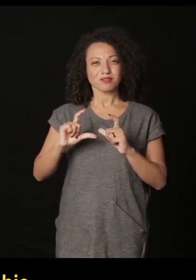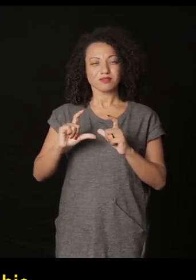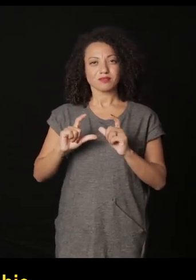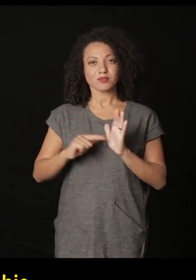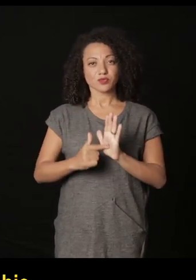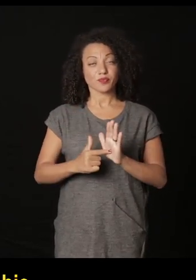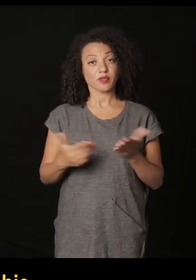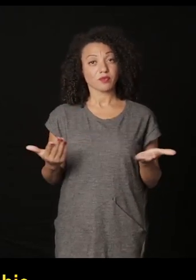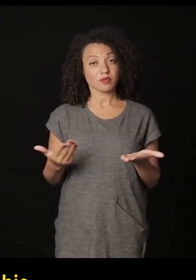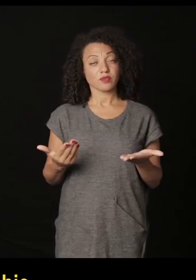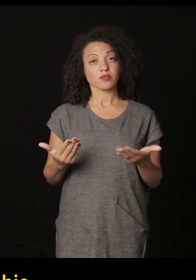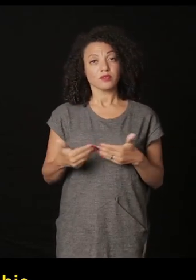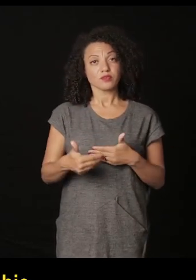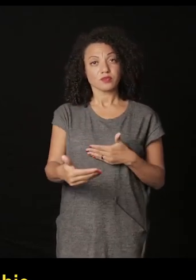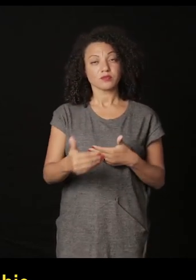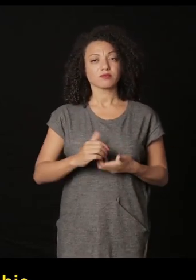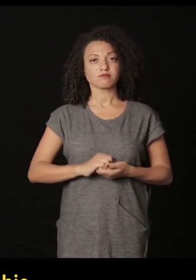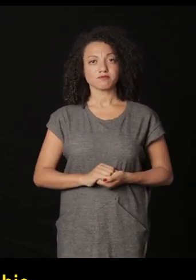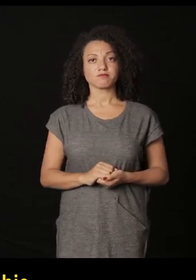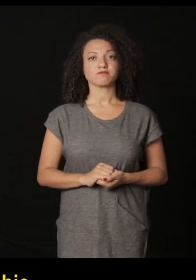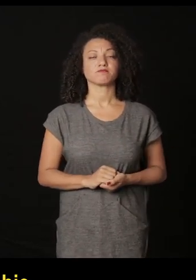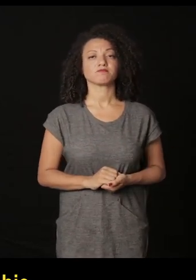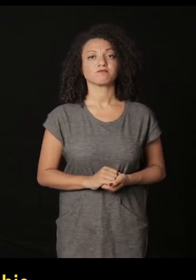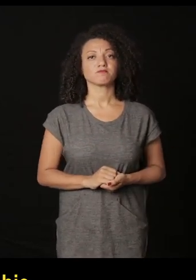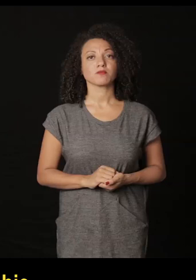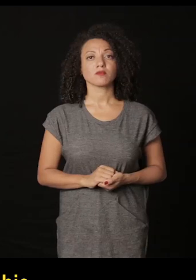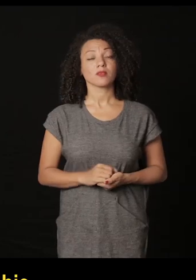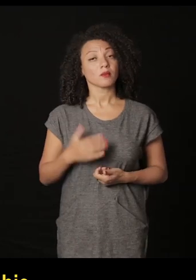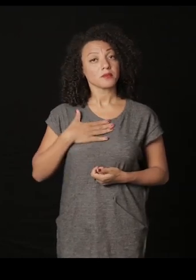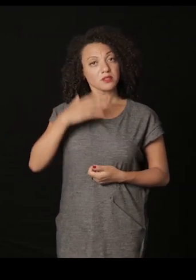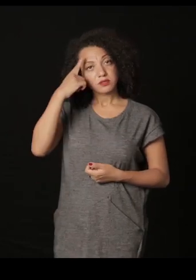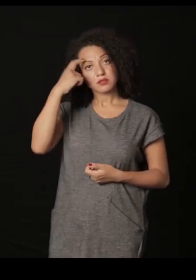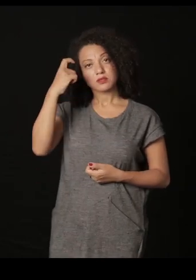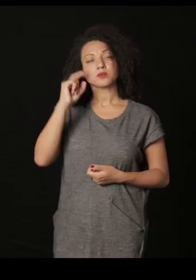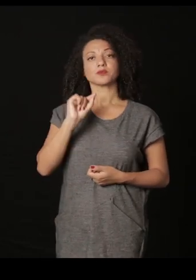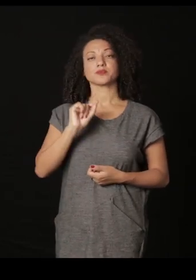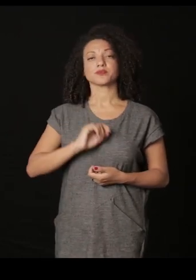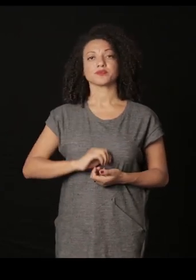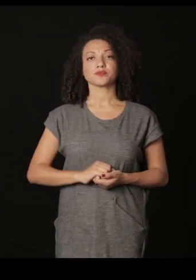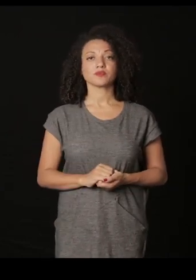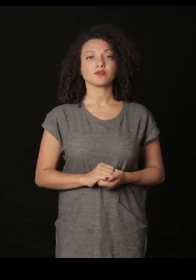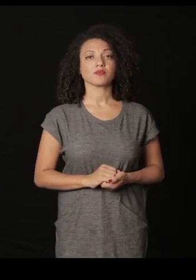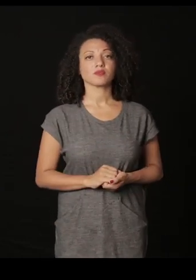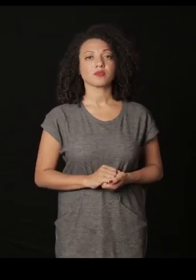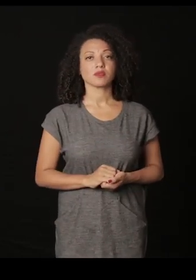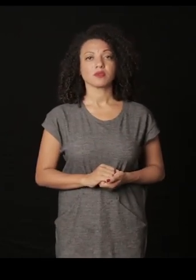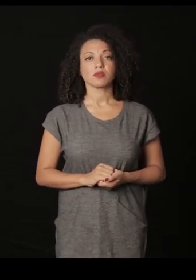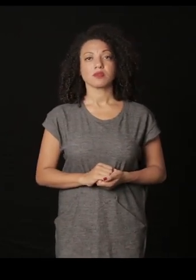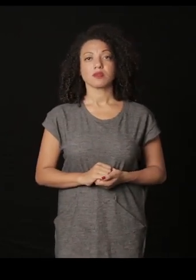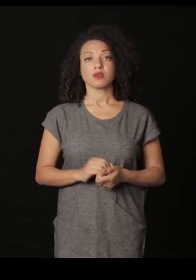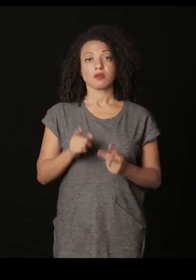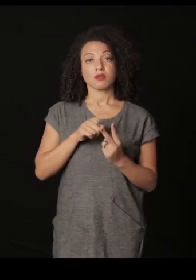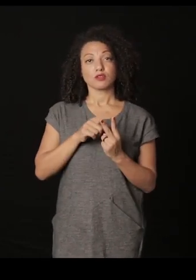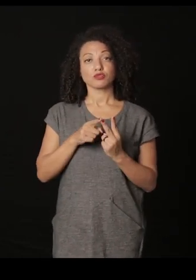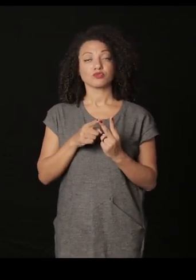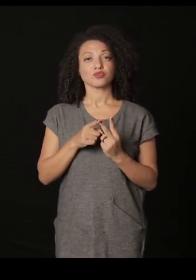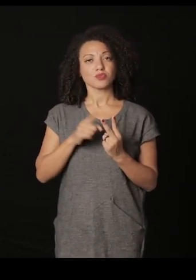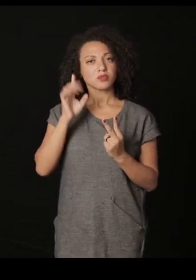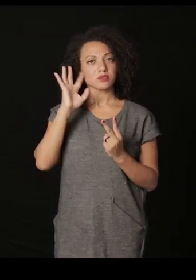fotografia e vou passar e minha ideia foi assim